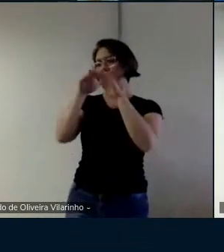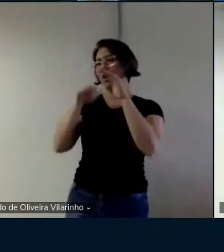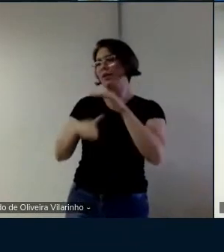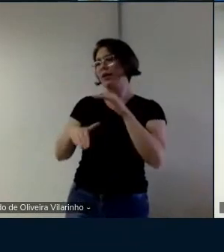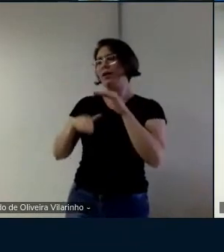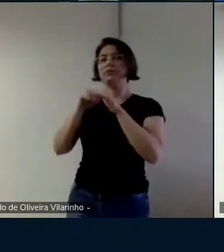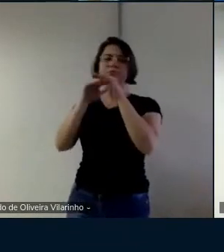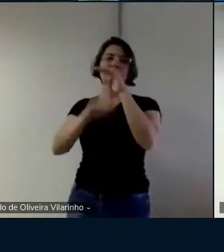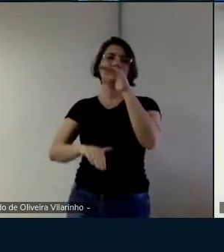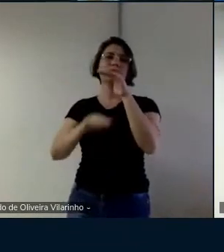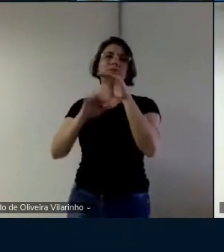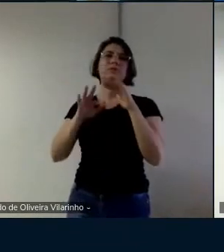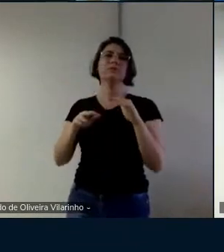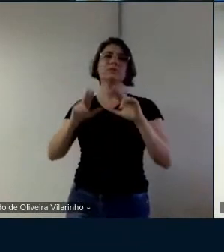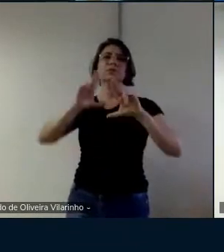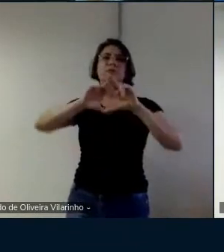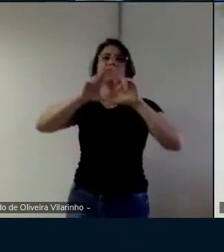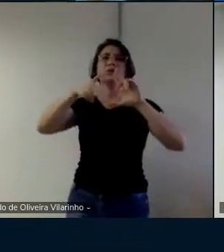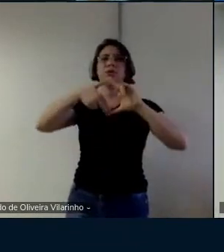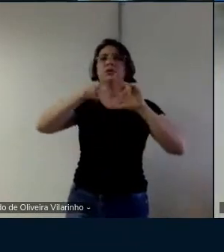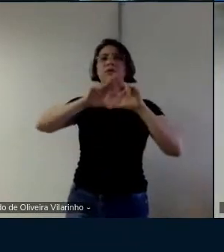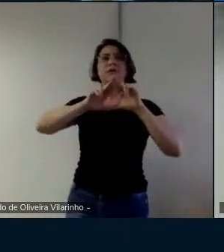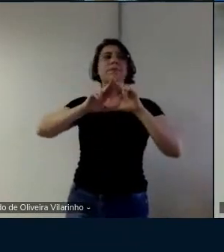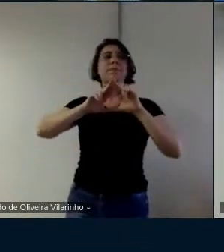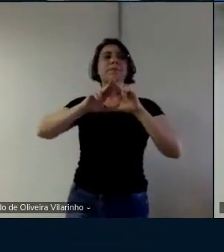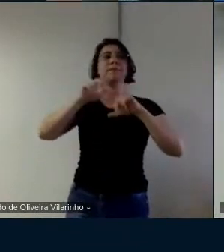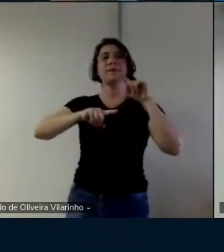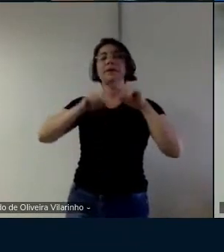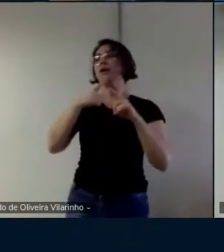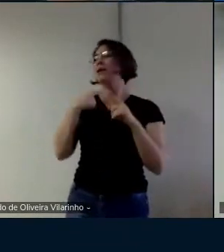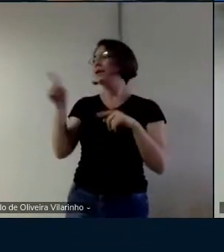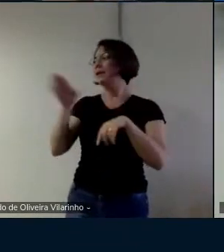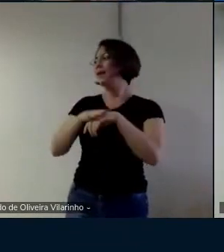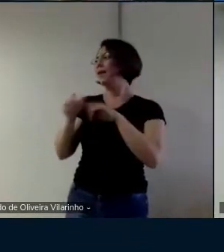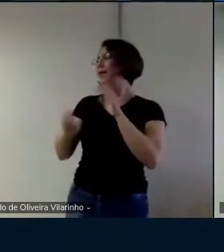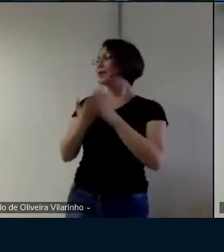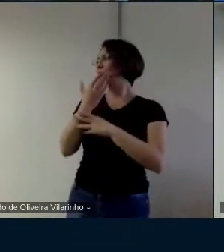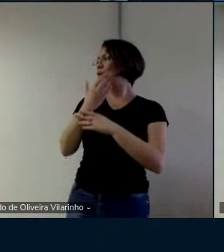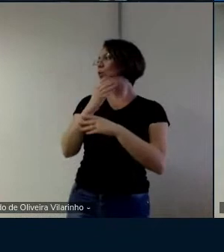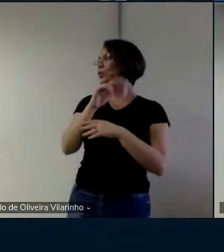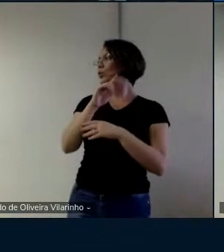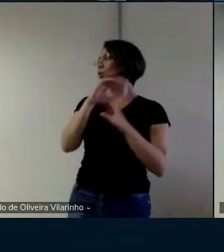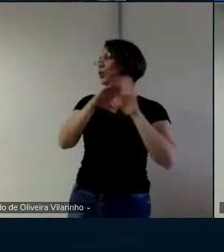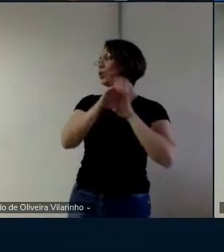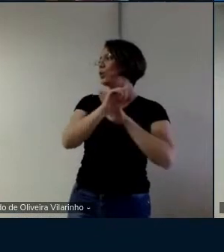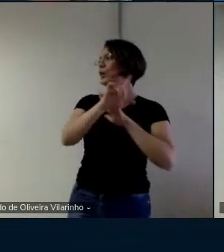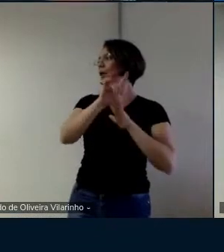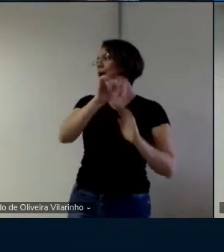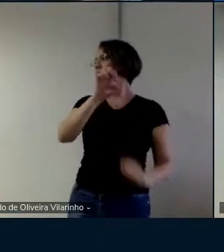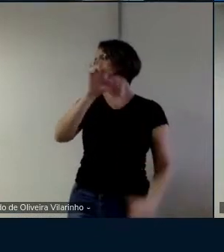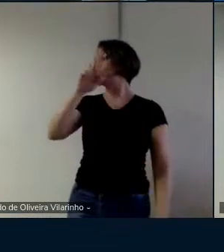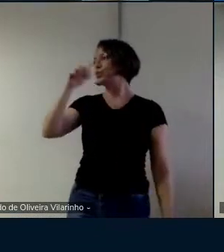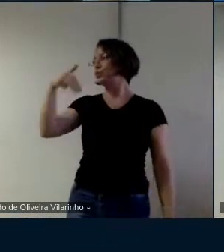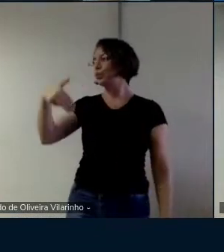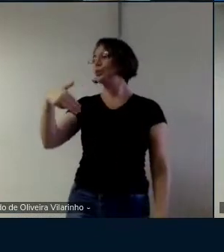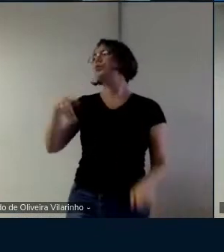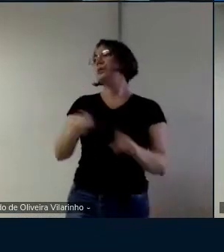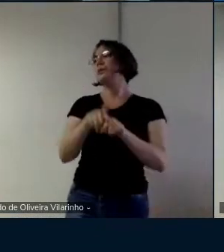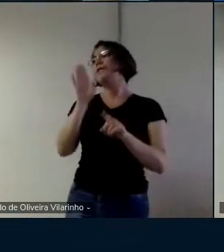a Ingrid criou o material no Classroom né no Google Classroom eu acho que ficou bem legal também